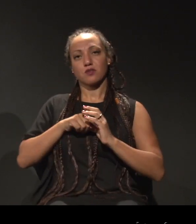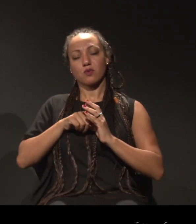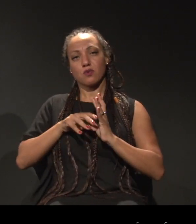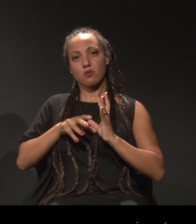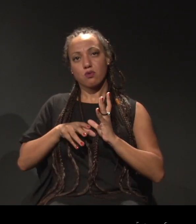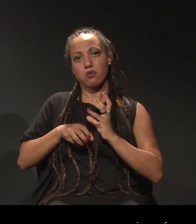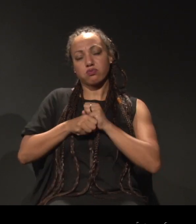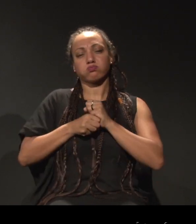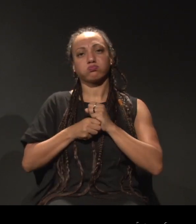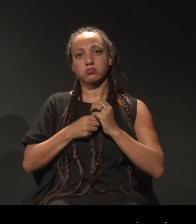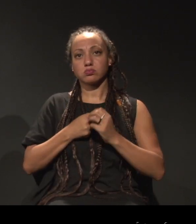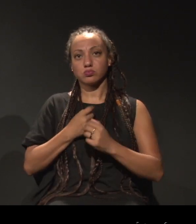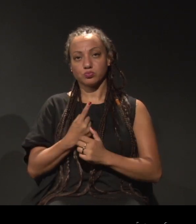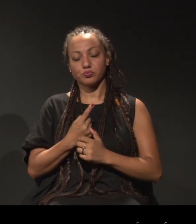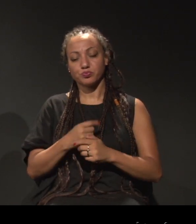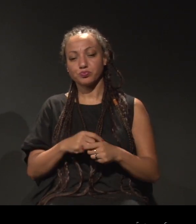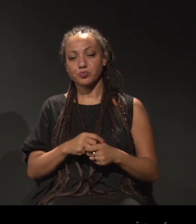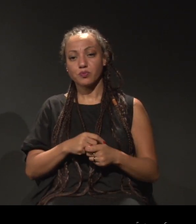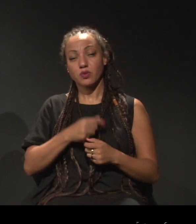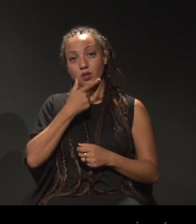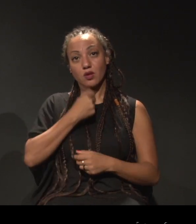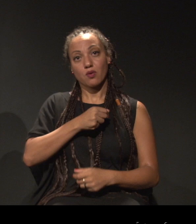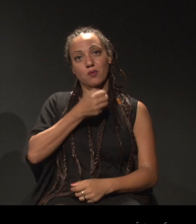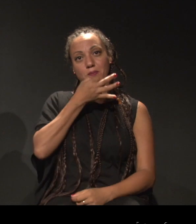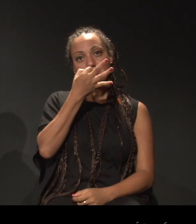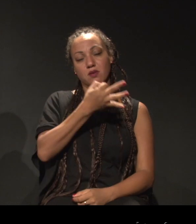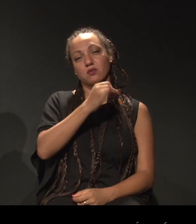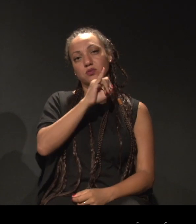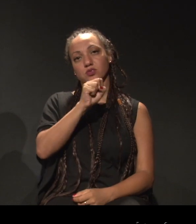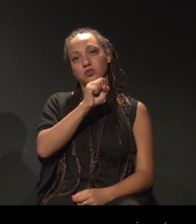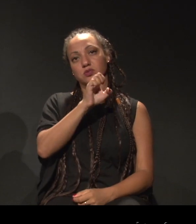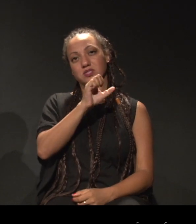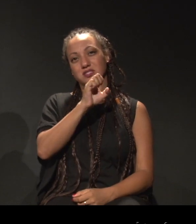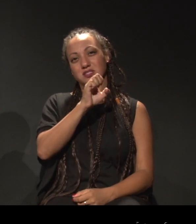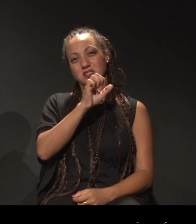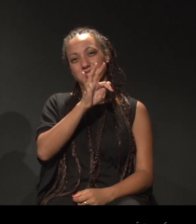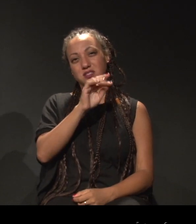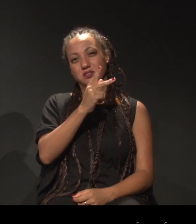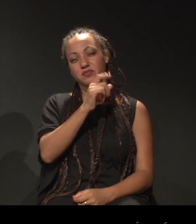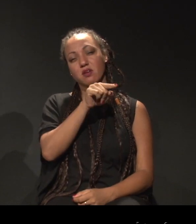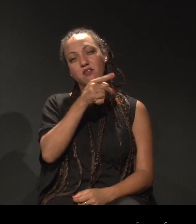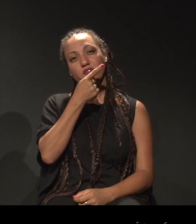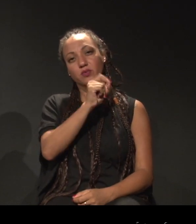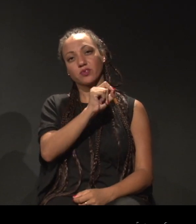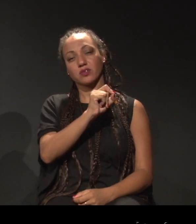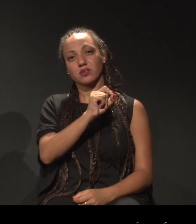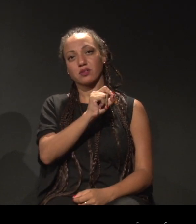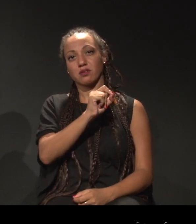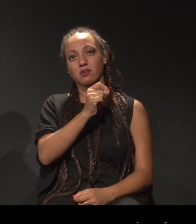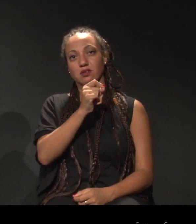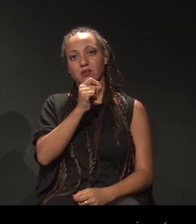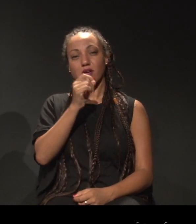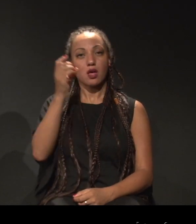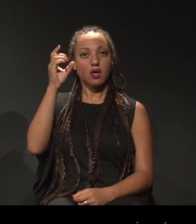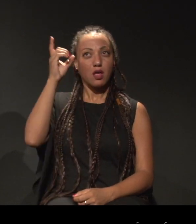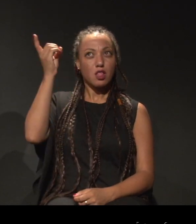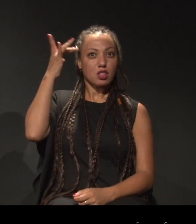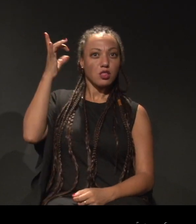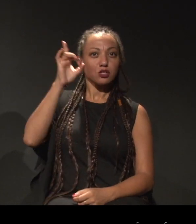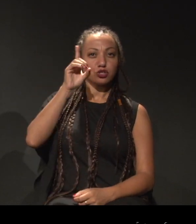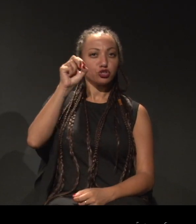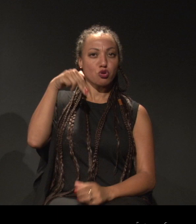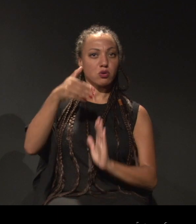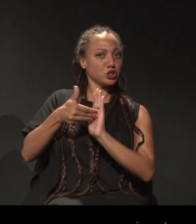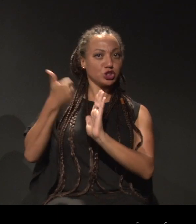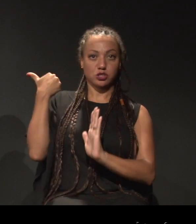Então, para Joseph Bois, ele dizia que... Ele desmistifica, ele tira o dom, porque ele acredita que todos nós